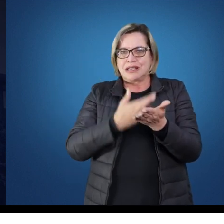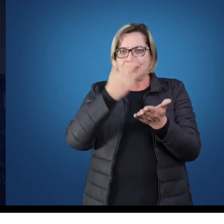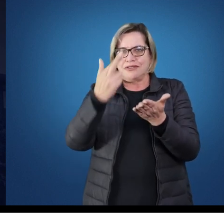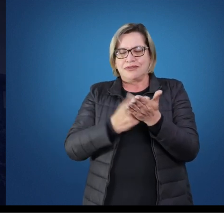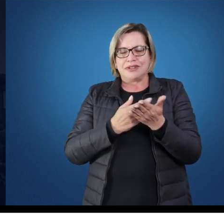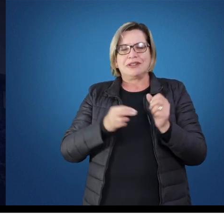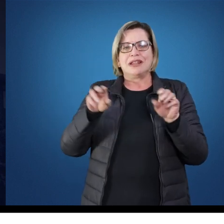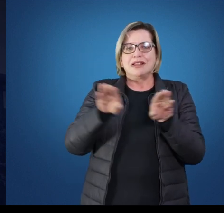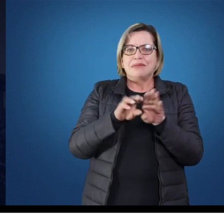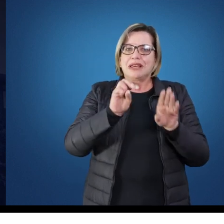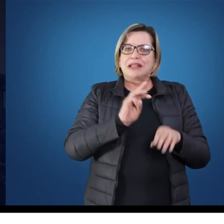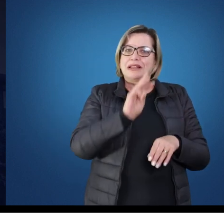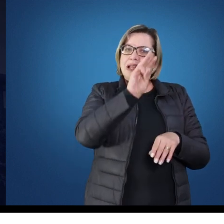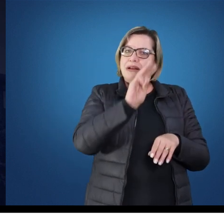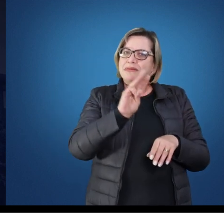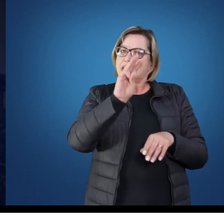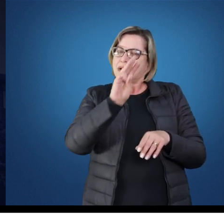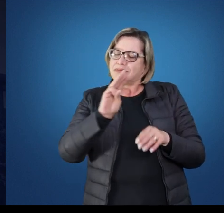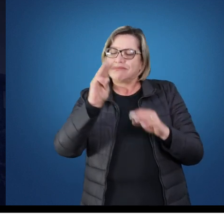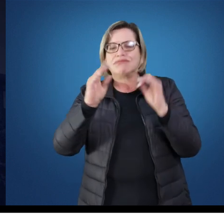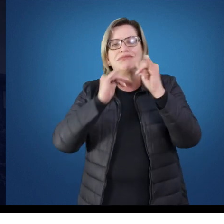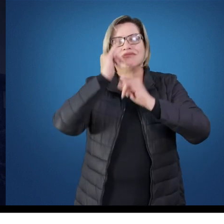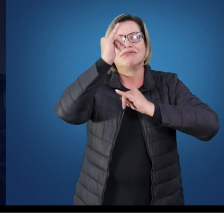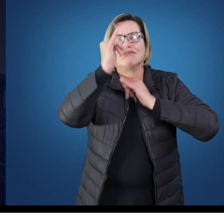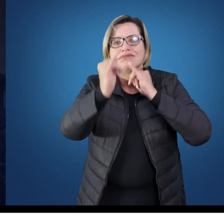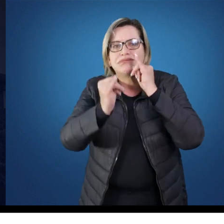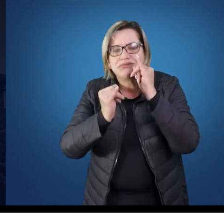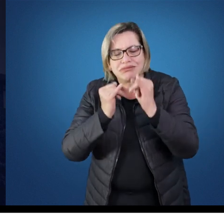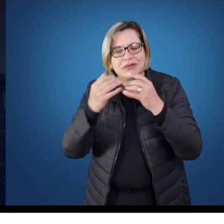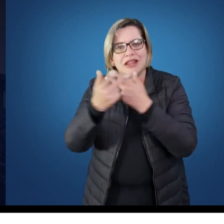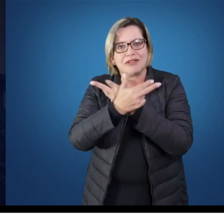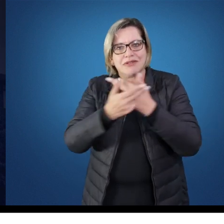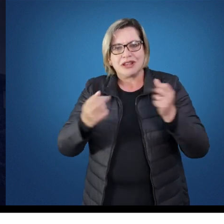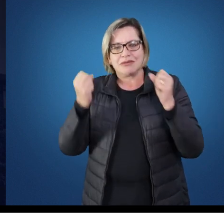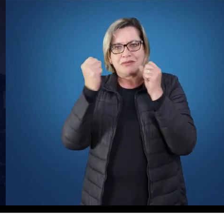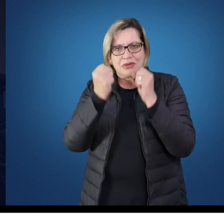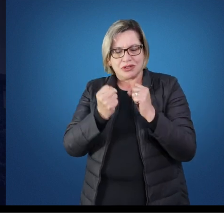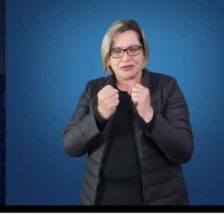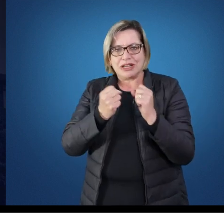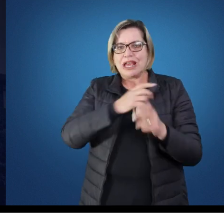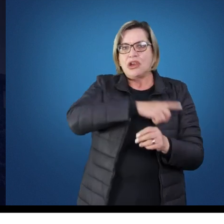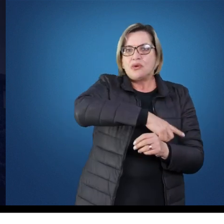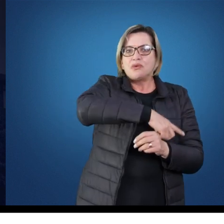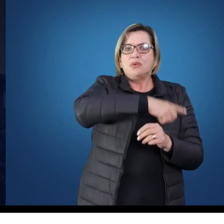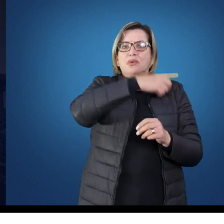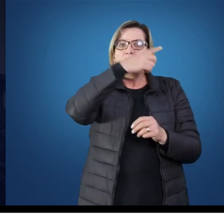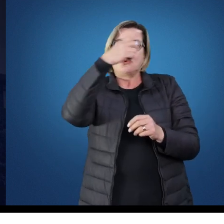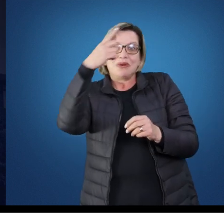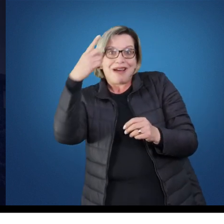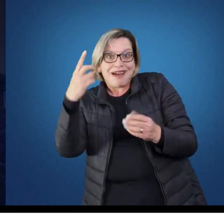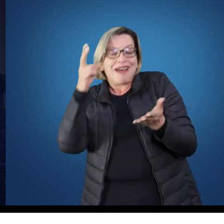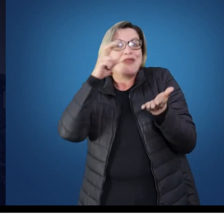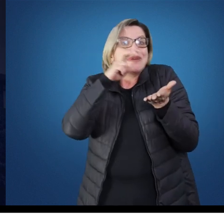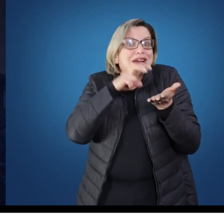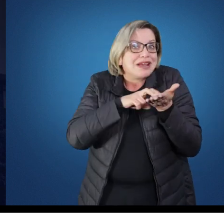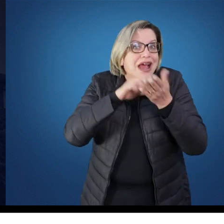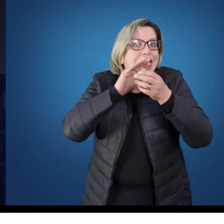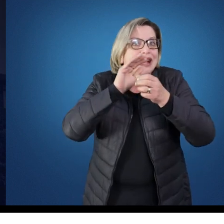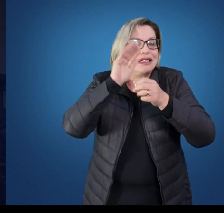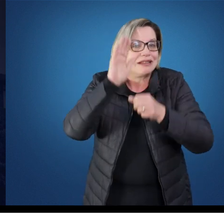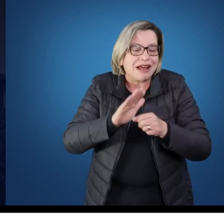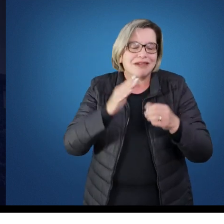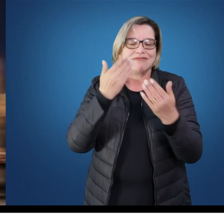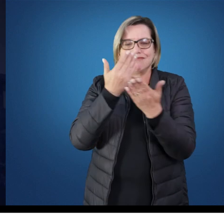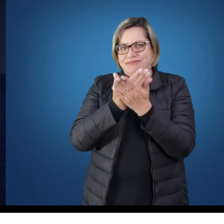de portais, sites, canais e páginas através da internet. O curso é integral, ou seja, nos períodos da